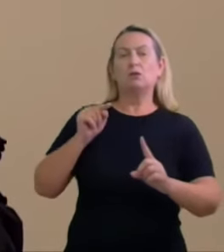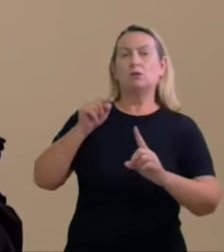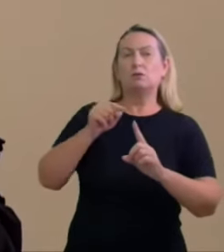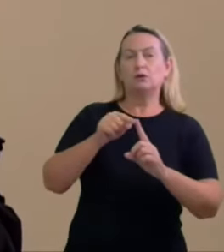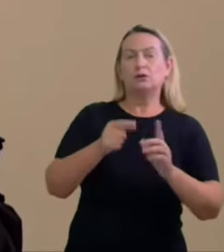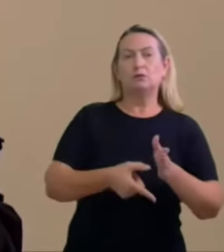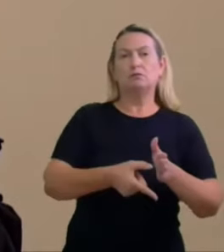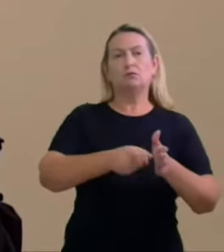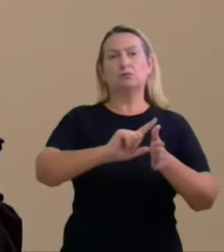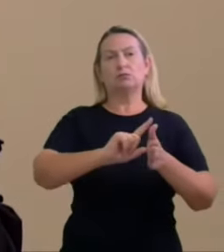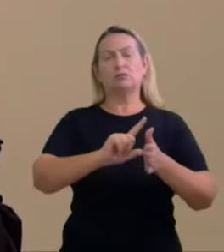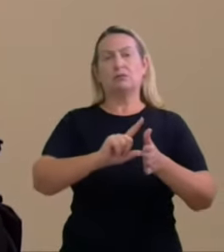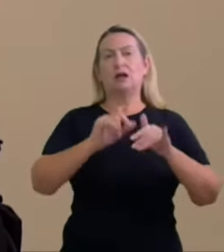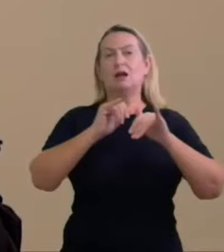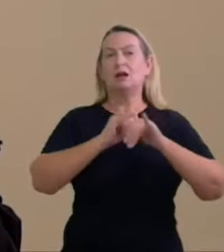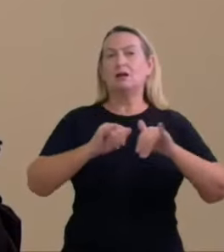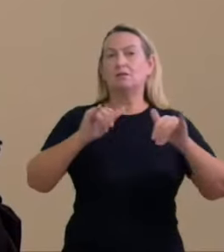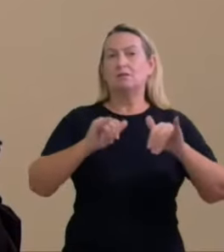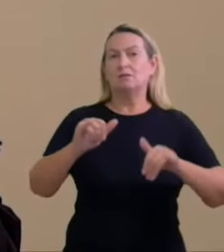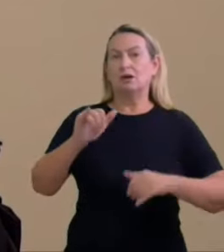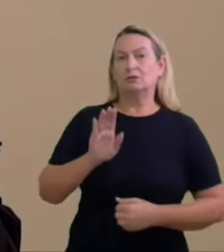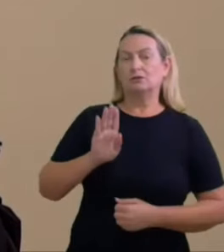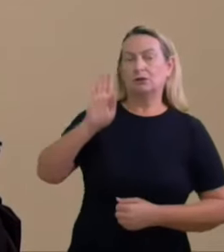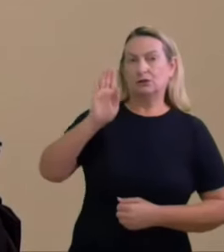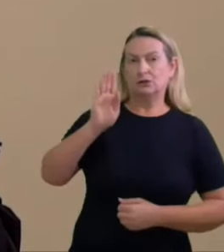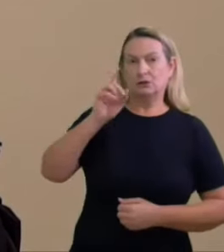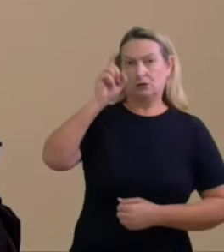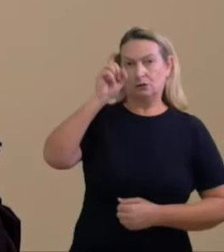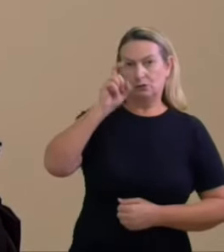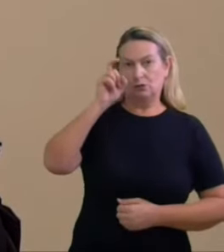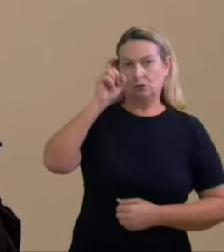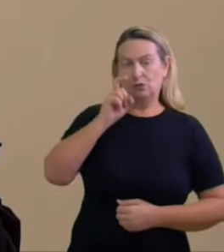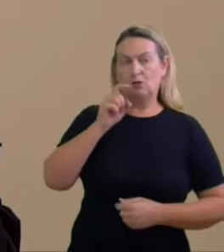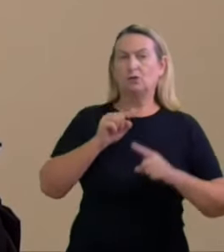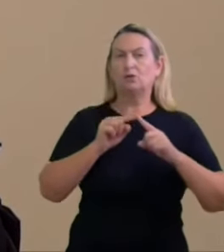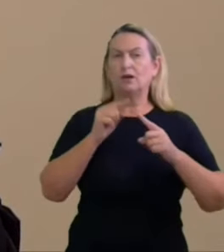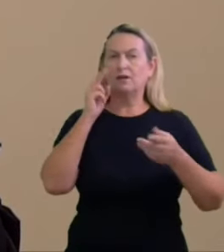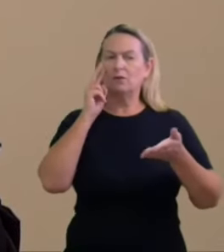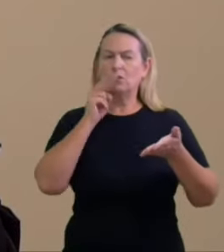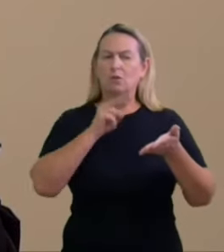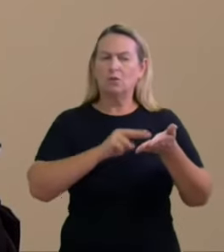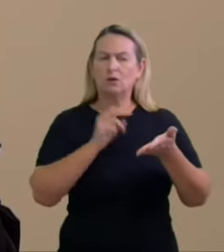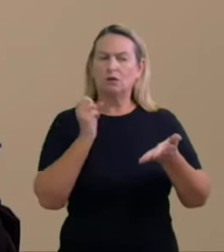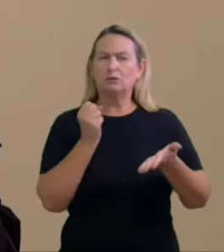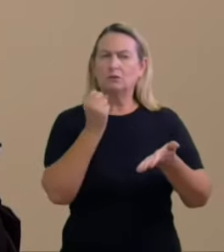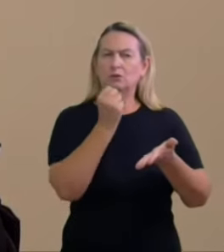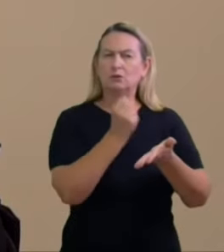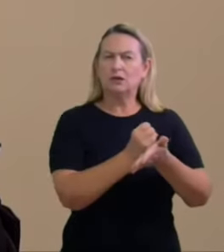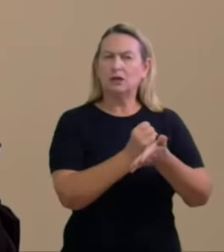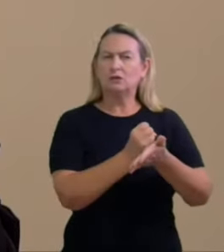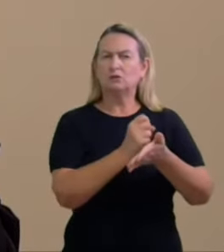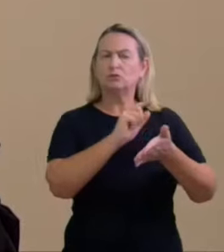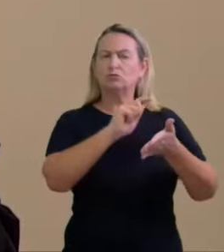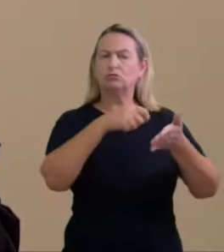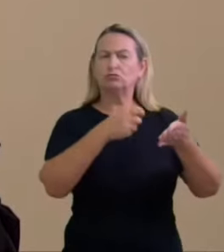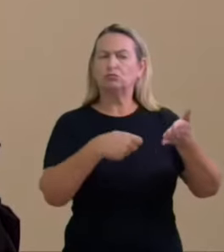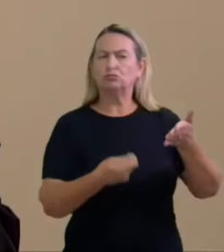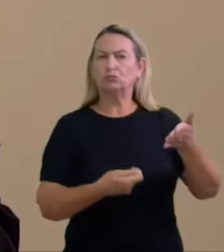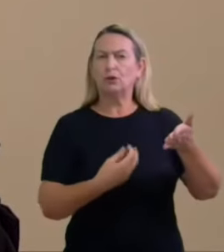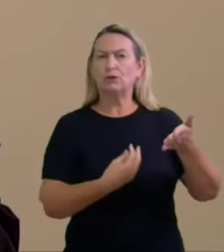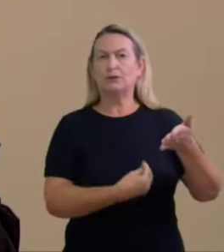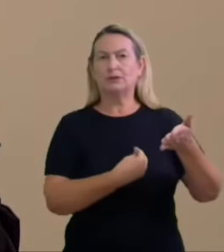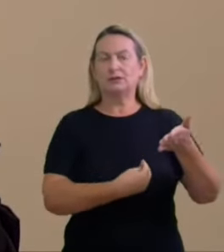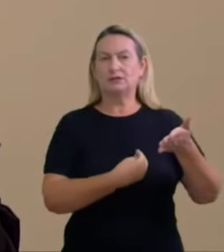mas ela colide com as disposições constantes do contrato preliminar cuja eficácia estava vinculada a evento futuro